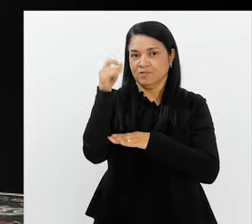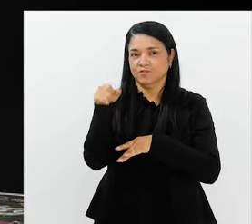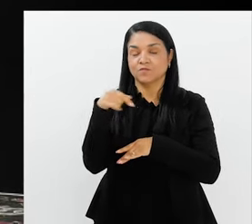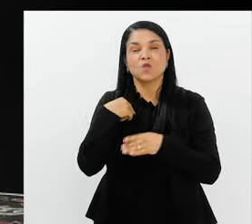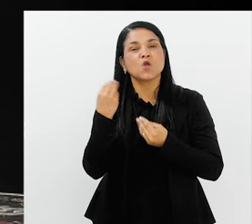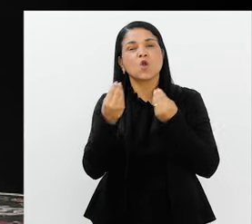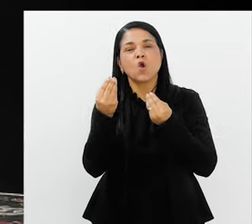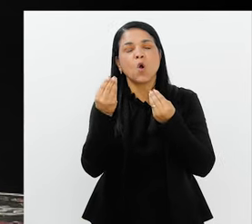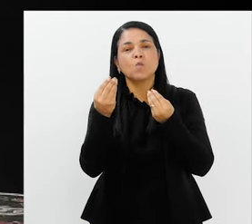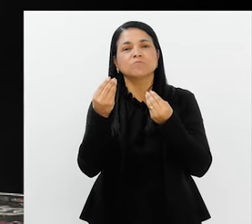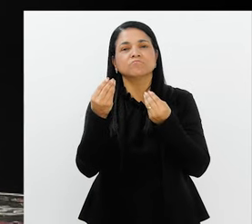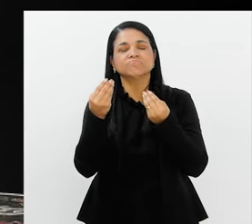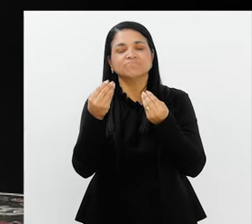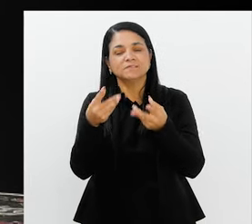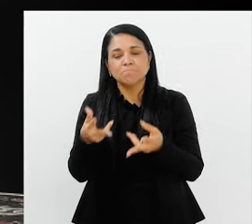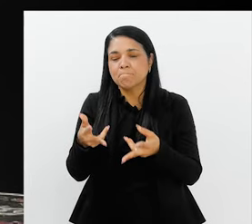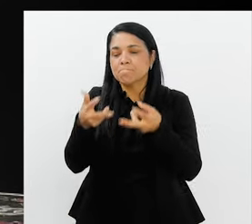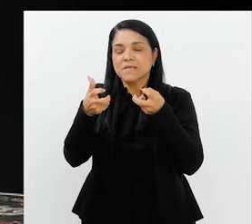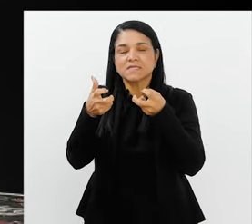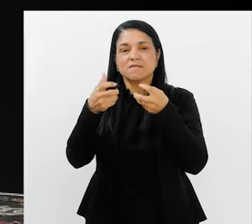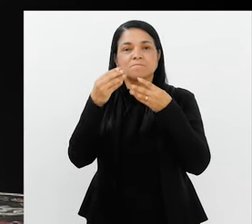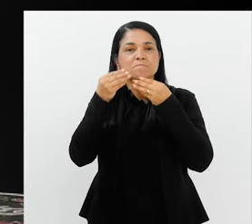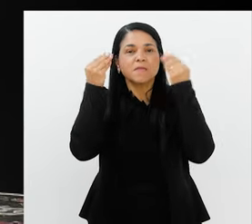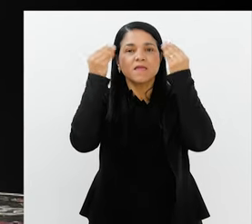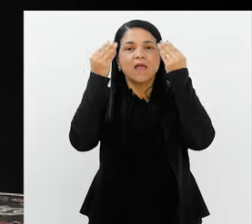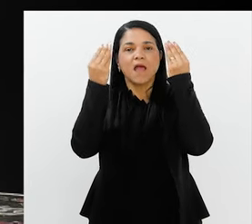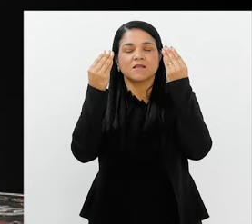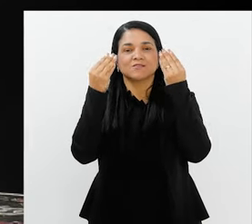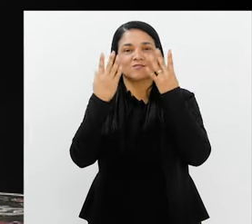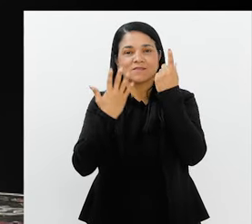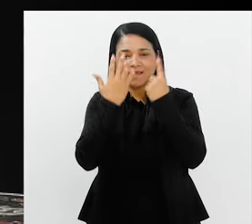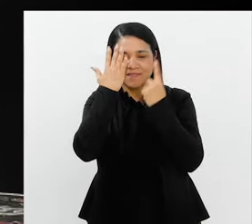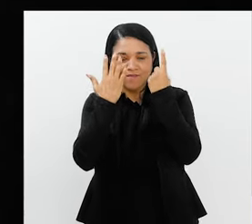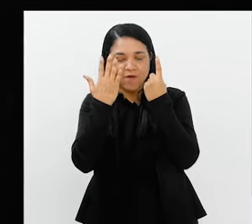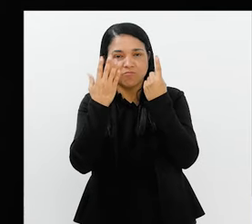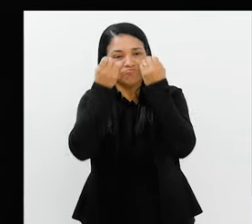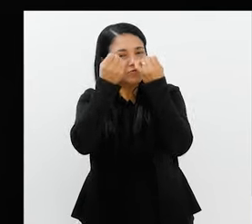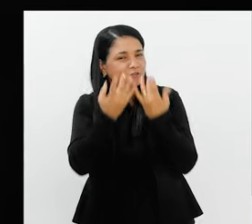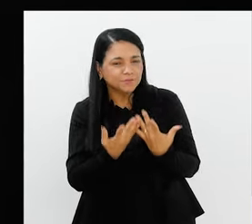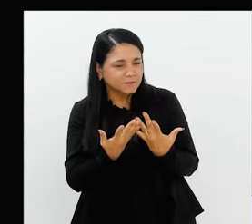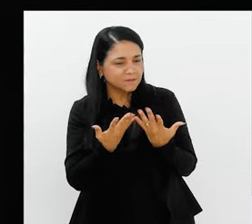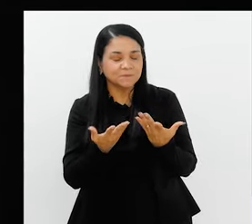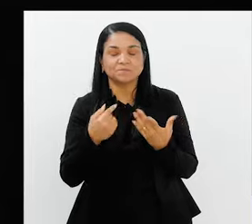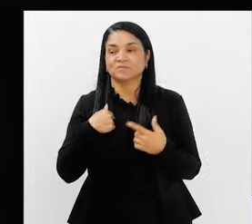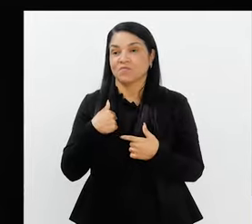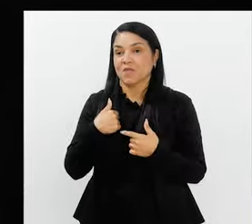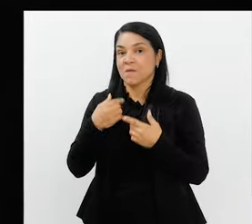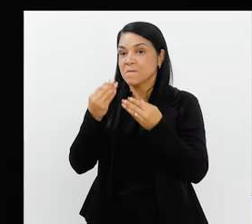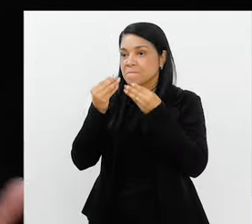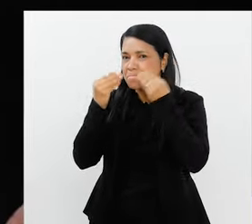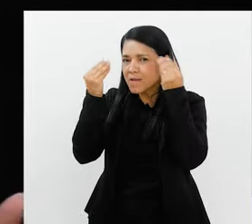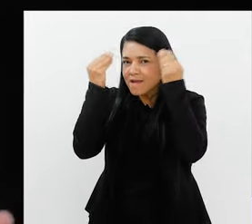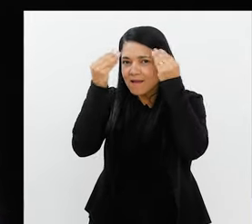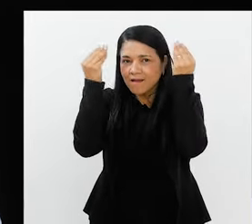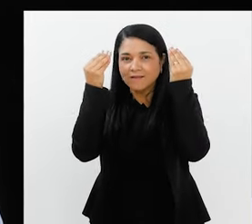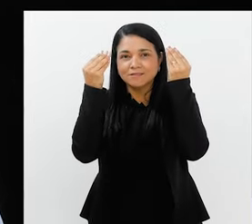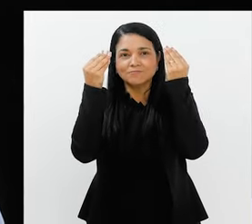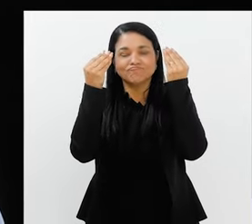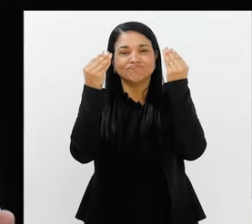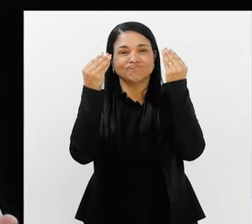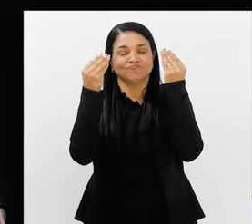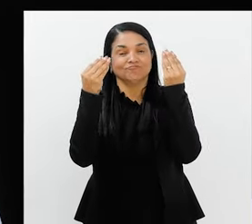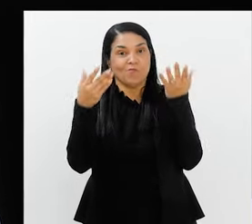Como é que você vê a chegada da maquiagem dentro do carnaval? Olha, a maquiagem,